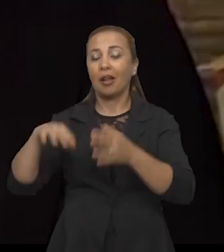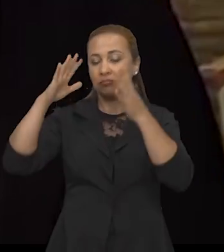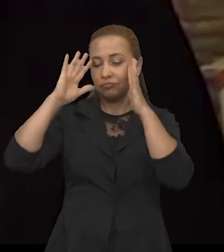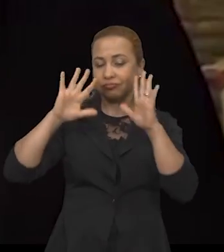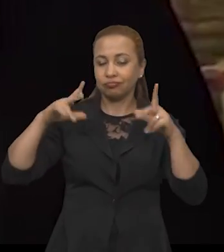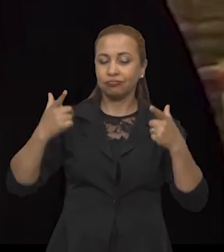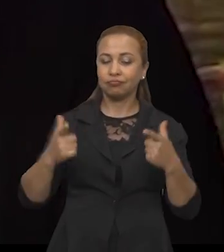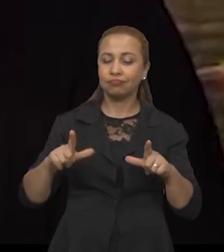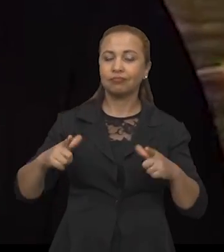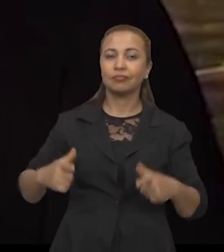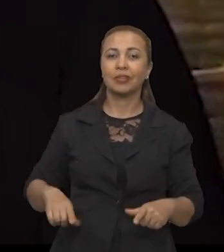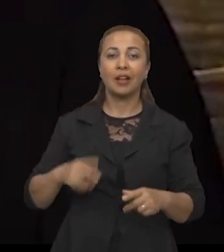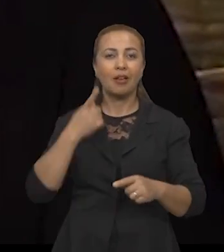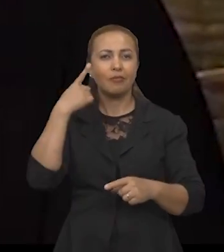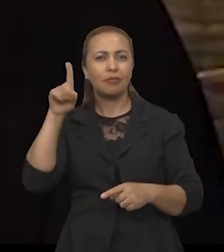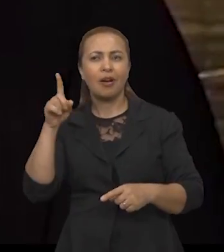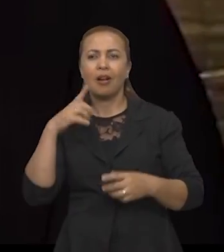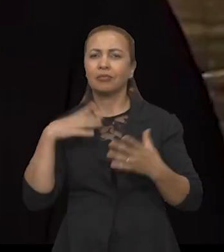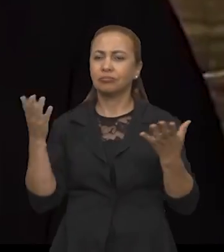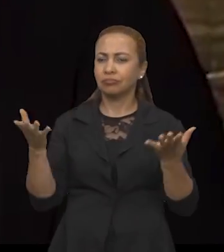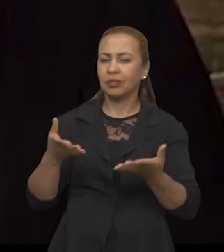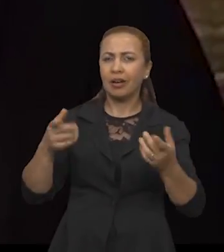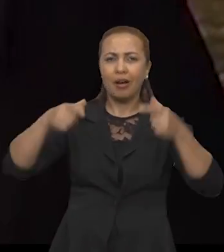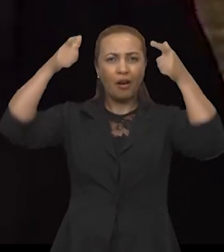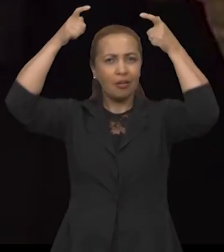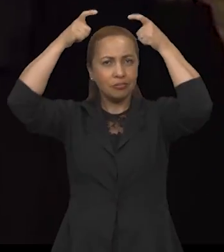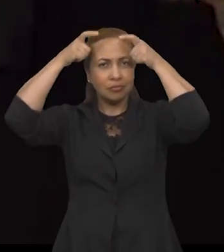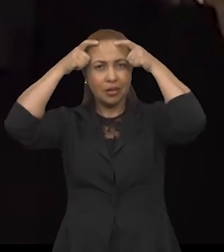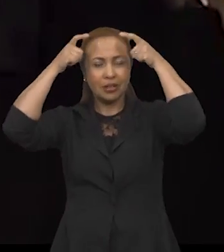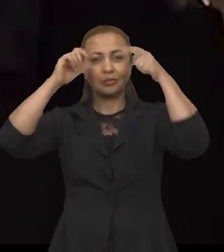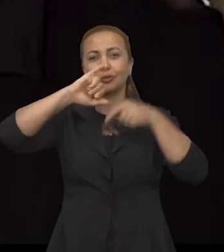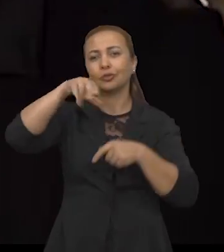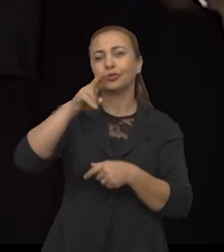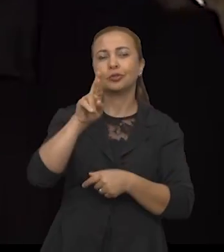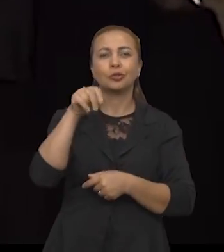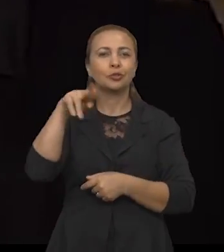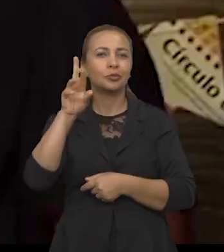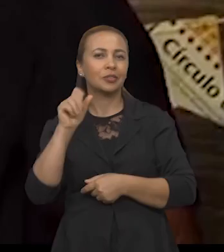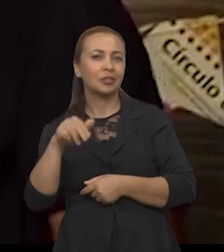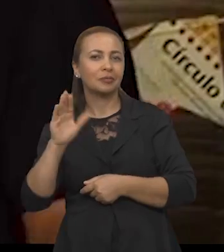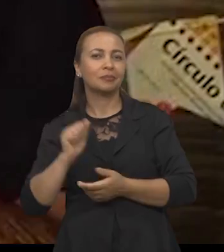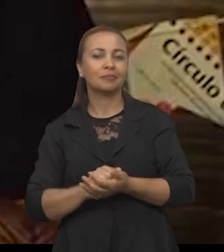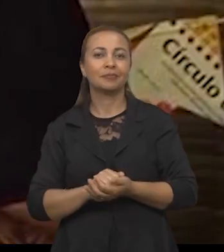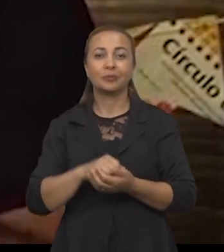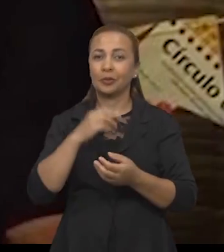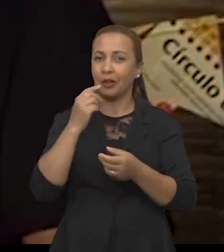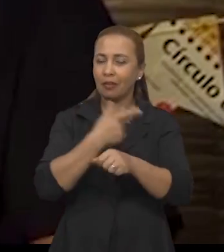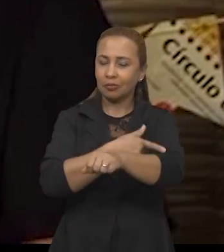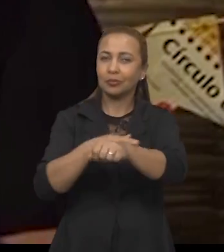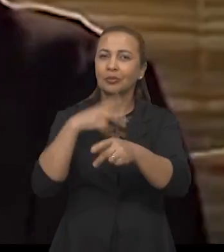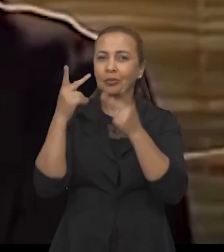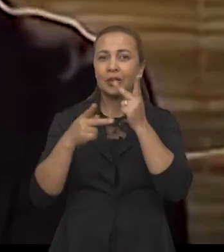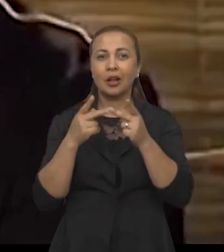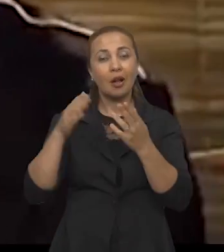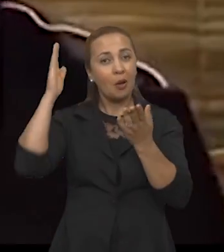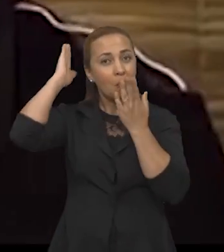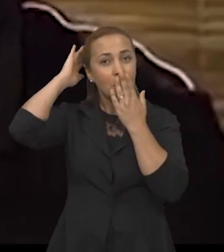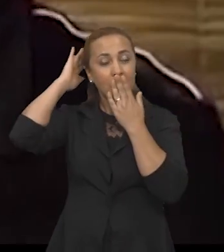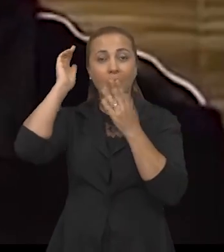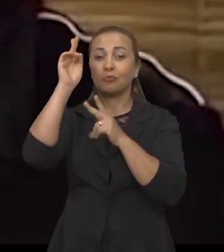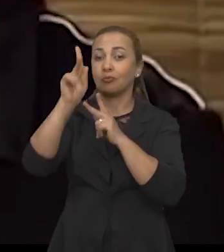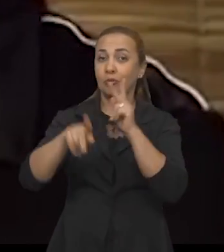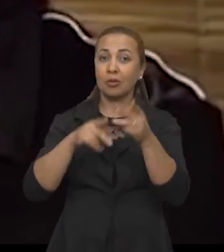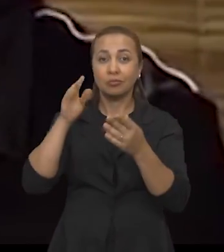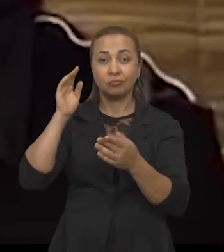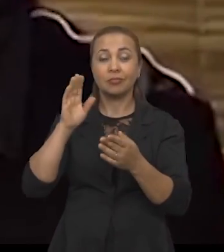Ele foi, ele é, é o rei da jurema Costumo dizer que nós, os povos indígenas, já somos